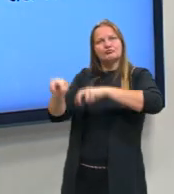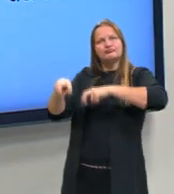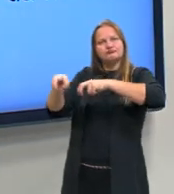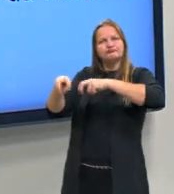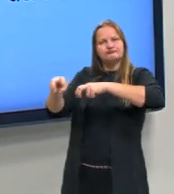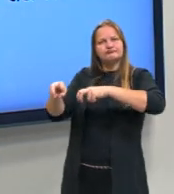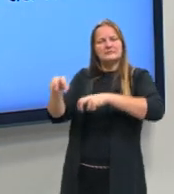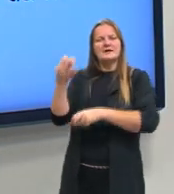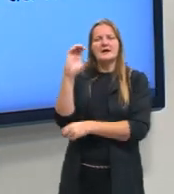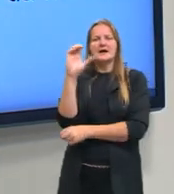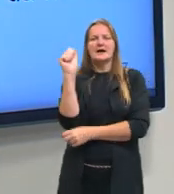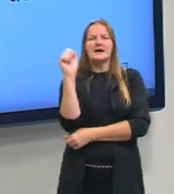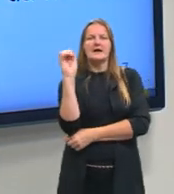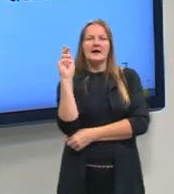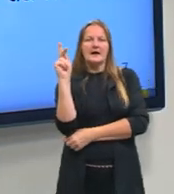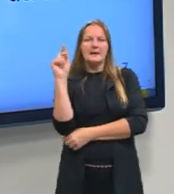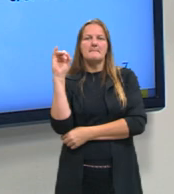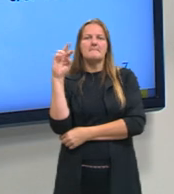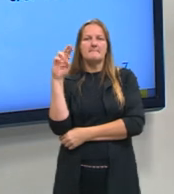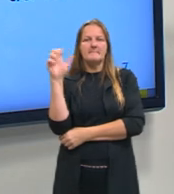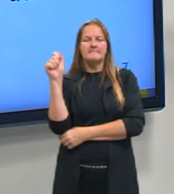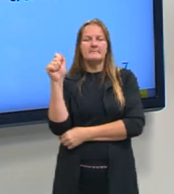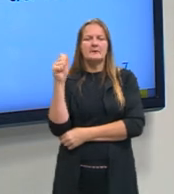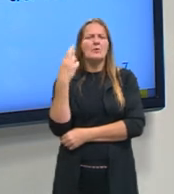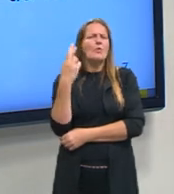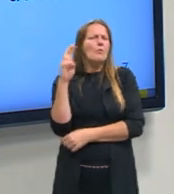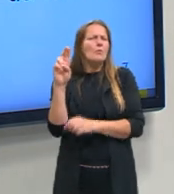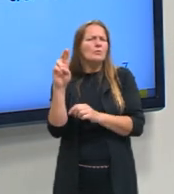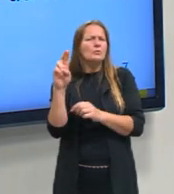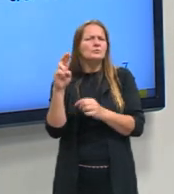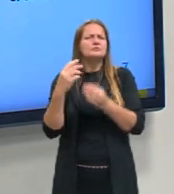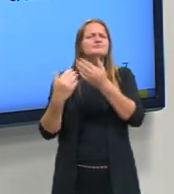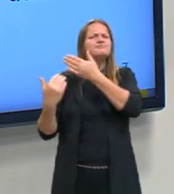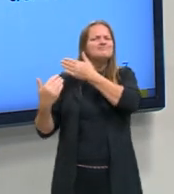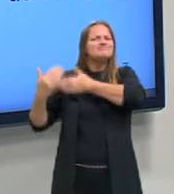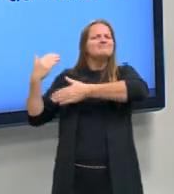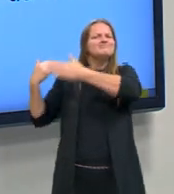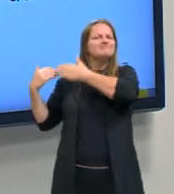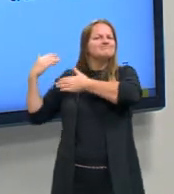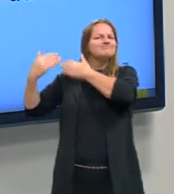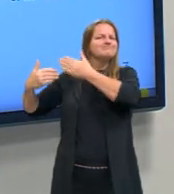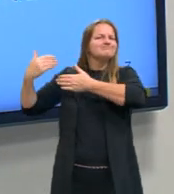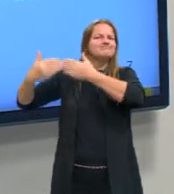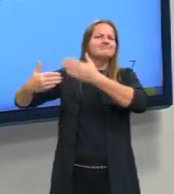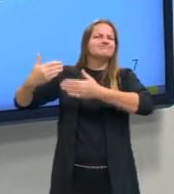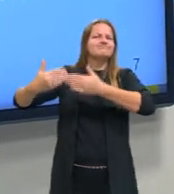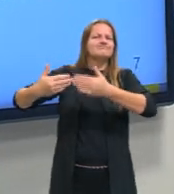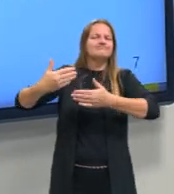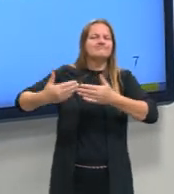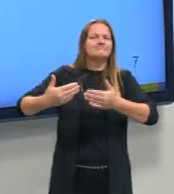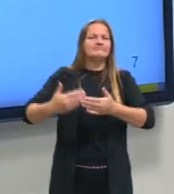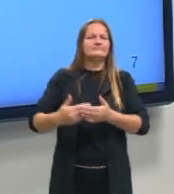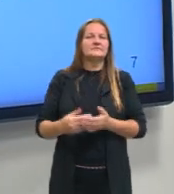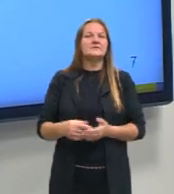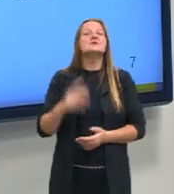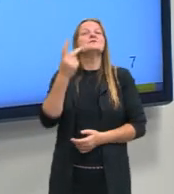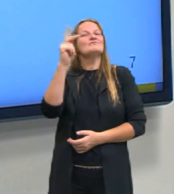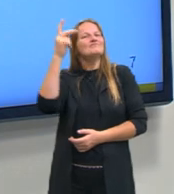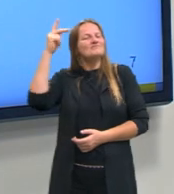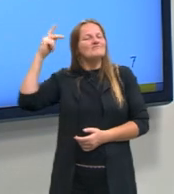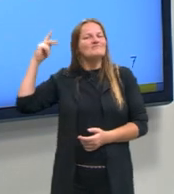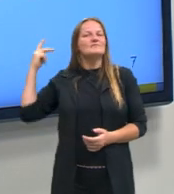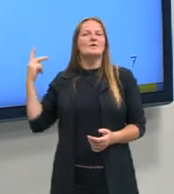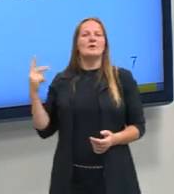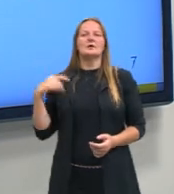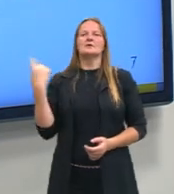aspas aí. E sobre como ele vem, apesar de a gente não se dar conta de questões históricas